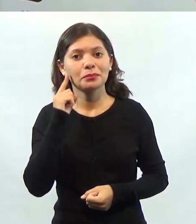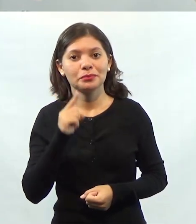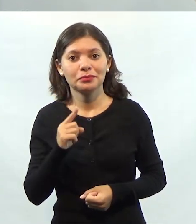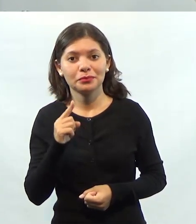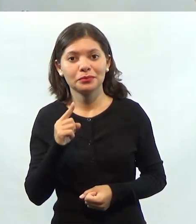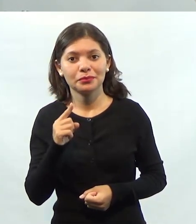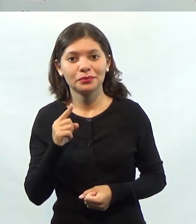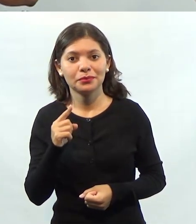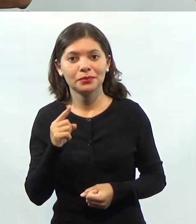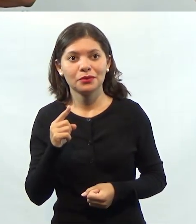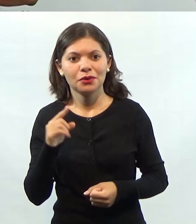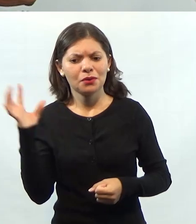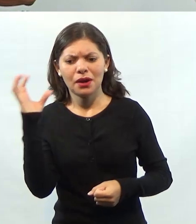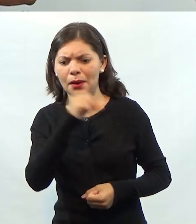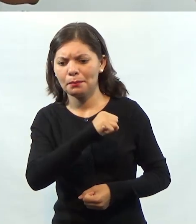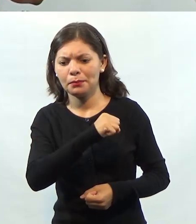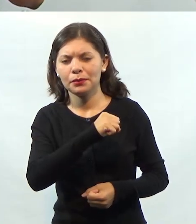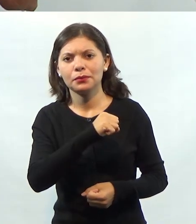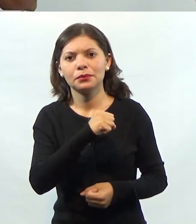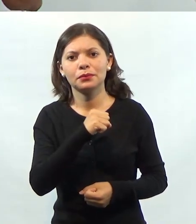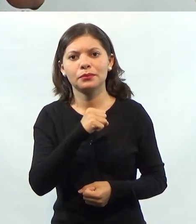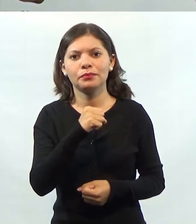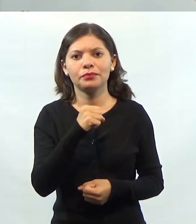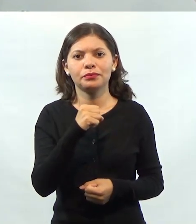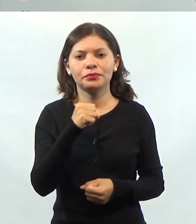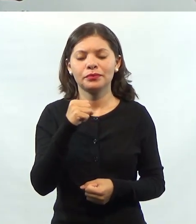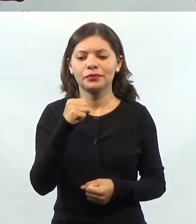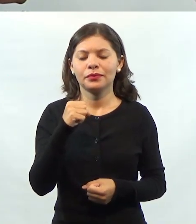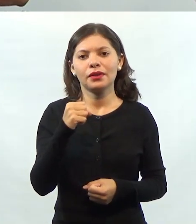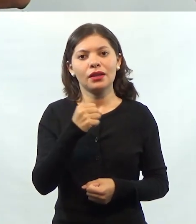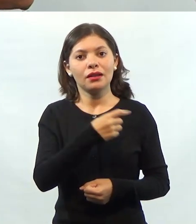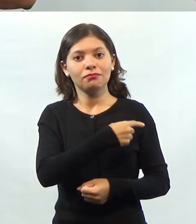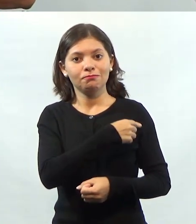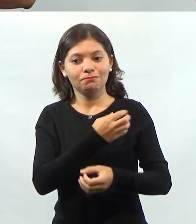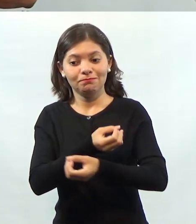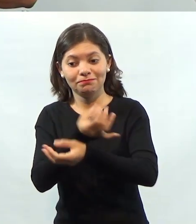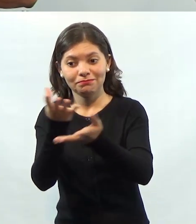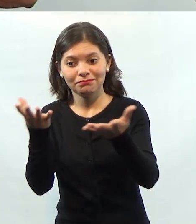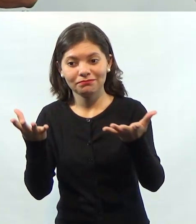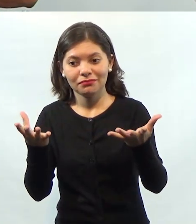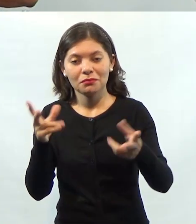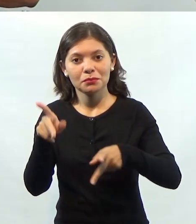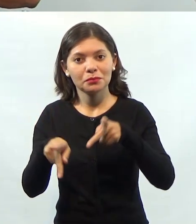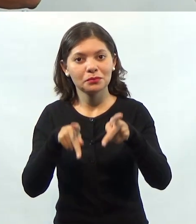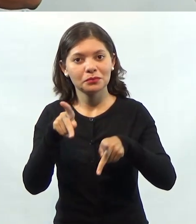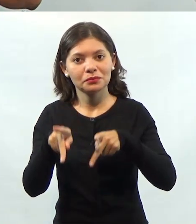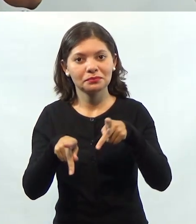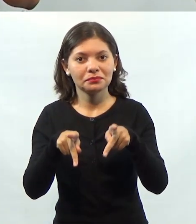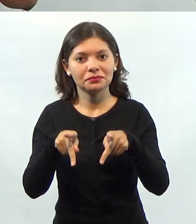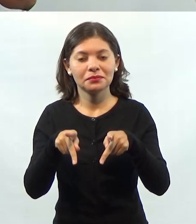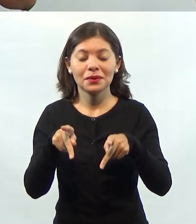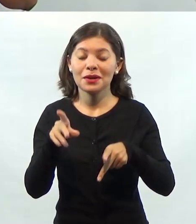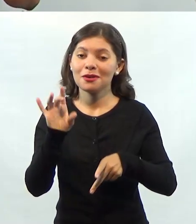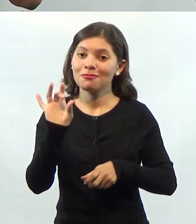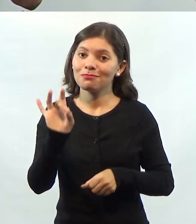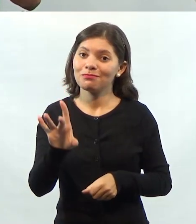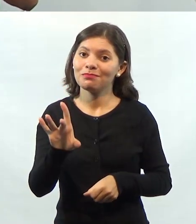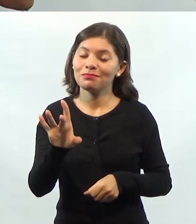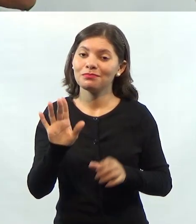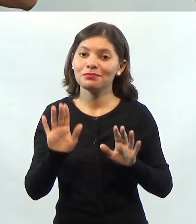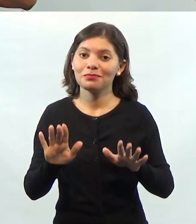eles até foram eficazes. Eles fizeram a forma mais rápida de disponibilizar isso. Só que,